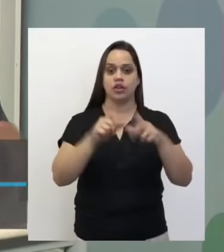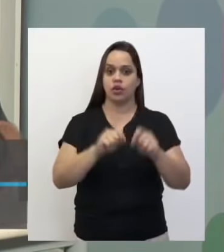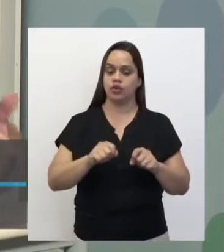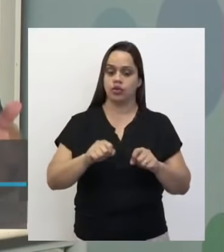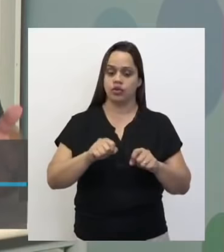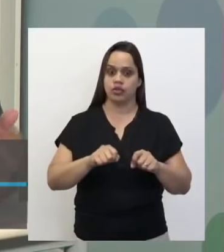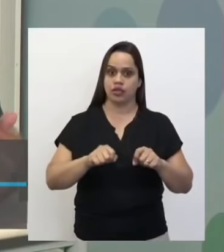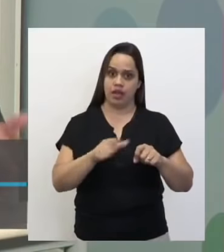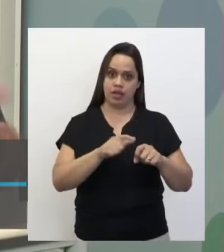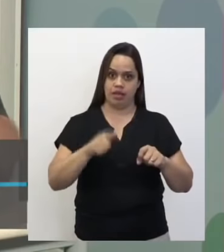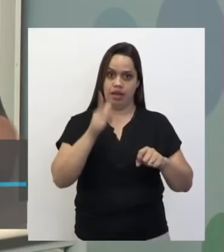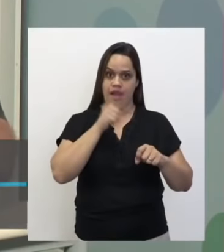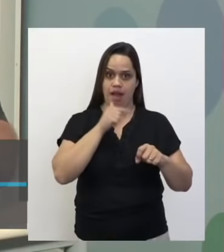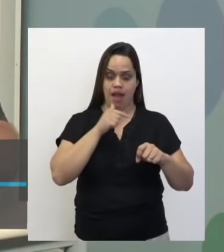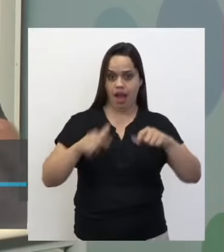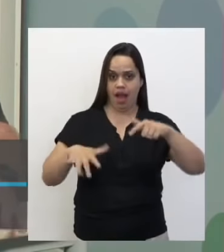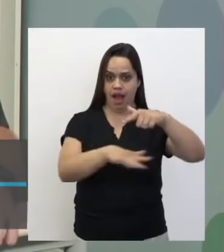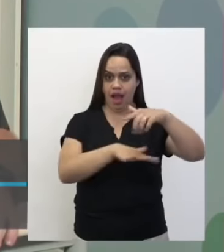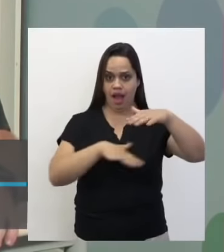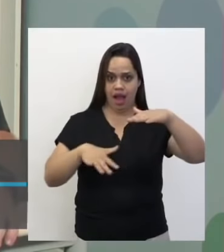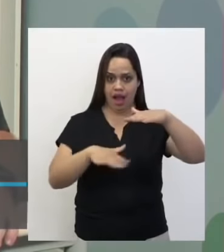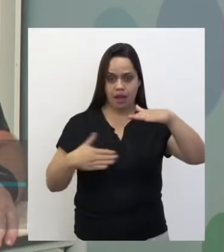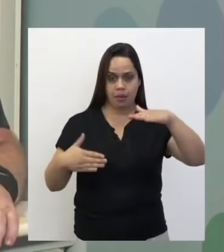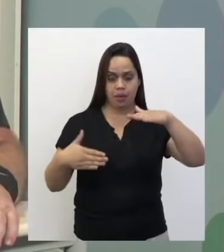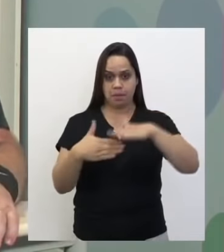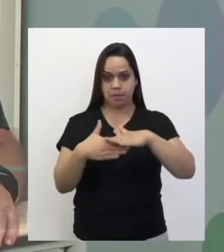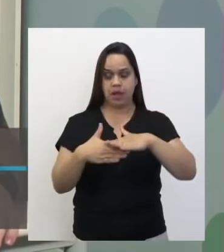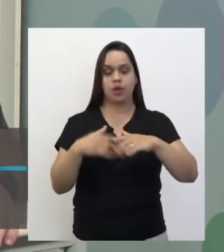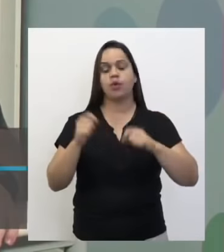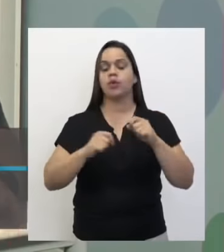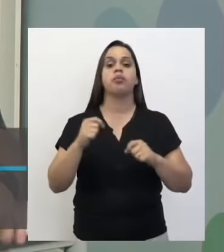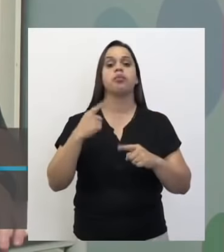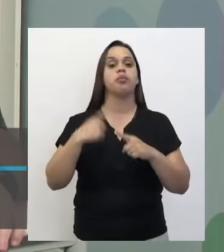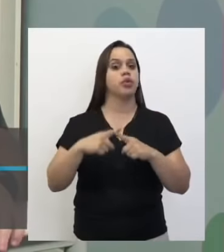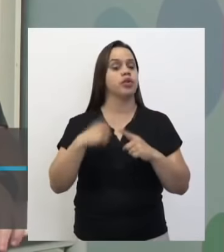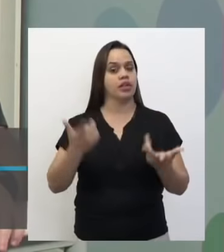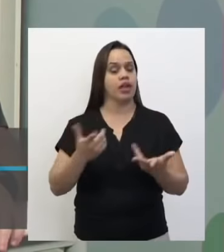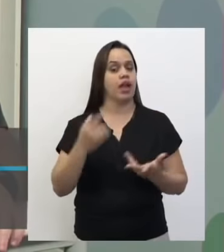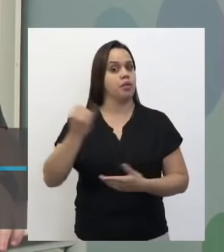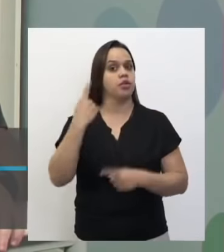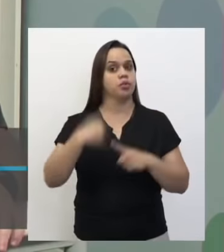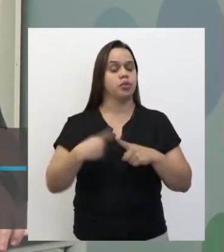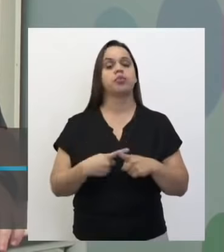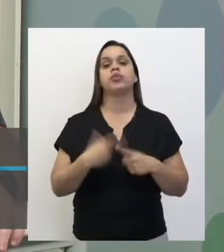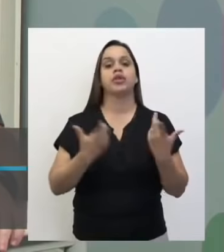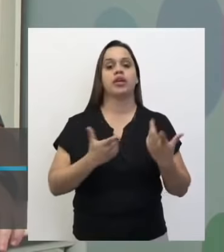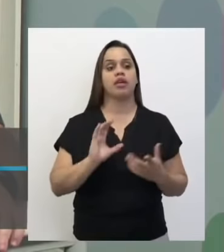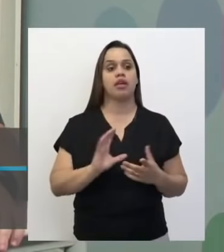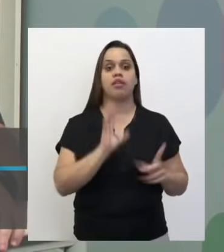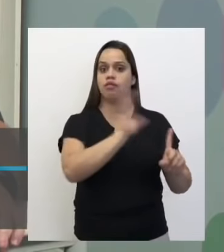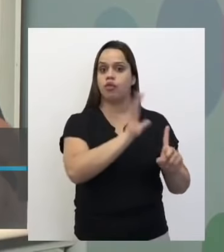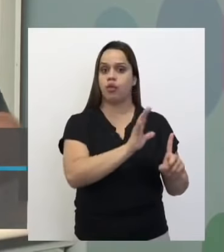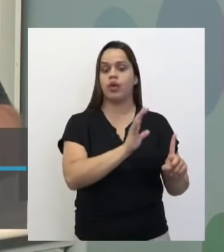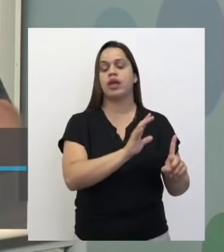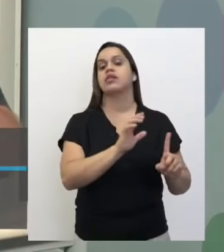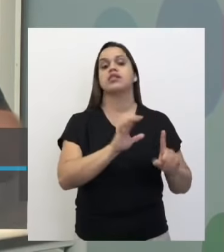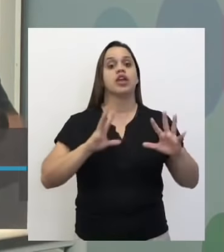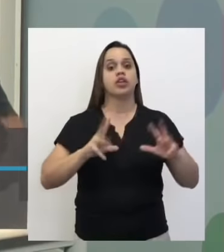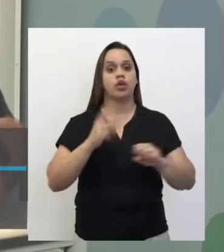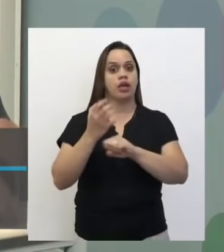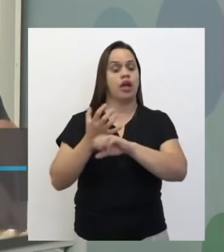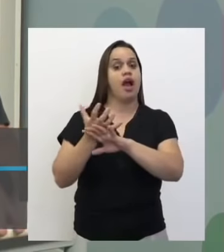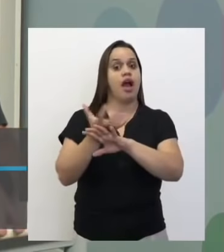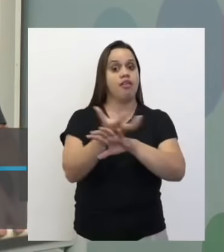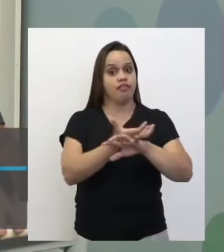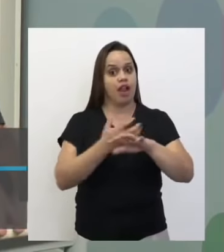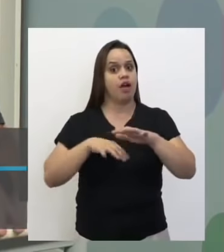ela é importante, ela afeta a população, afeta o meio ambiente, a fauna e a flora, porque são milhões de quilômetros